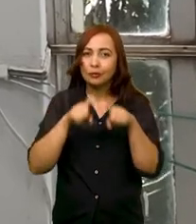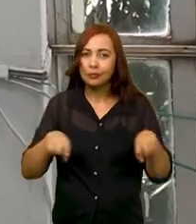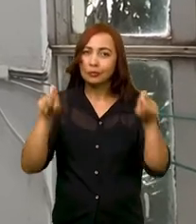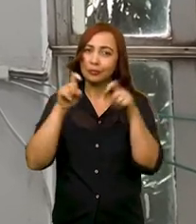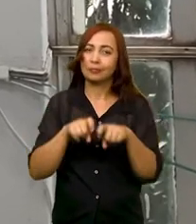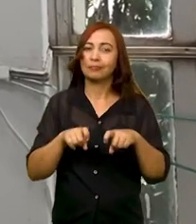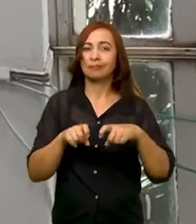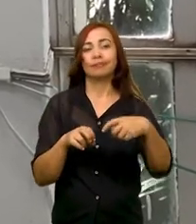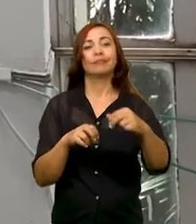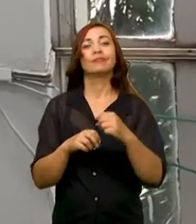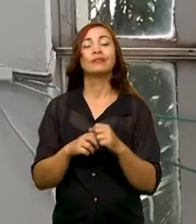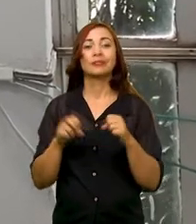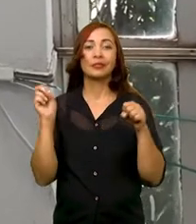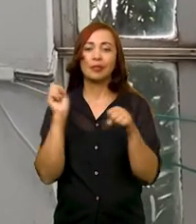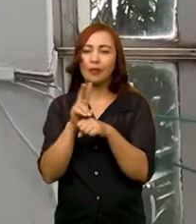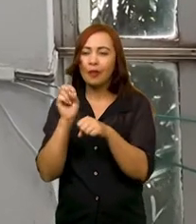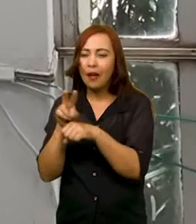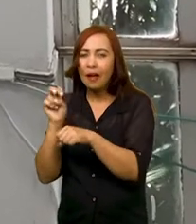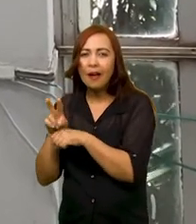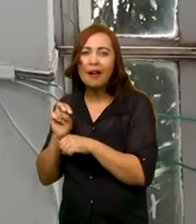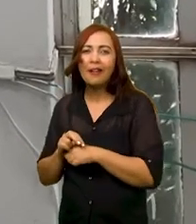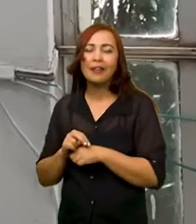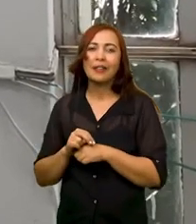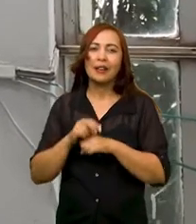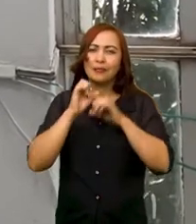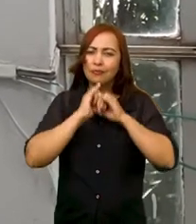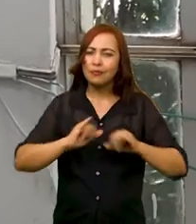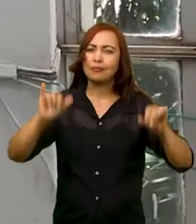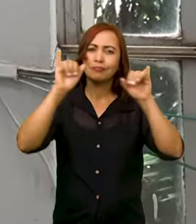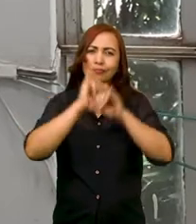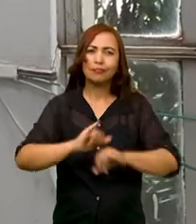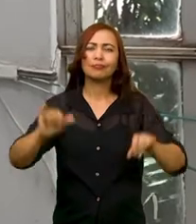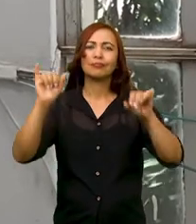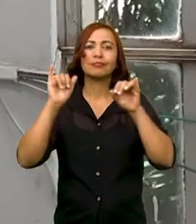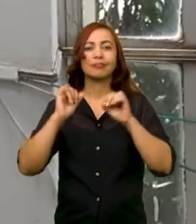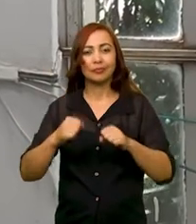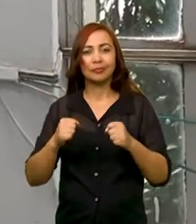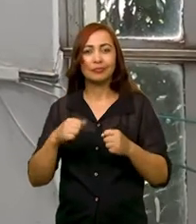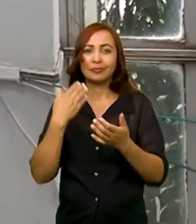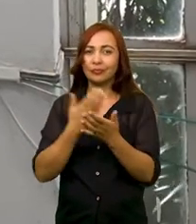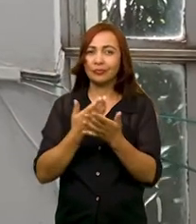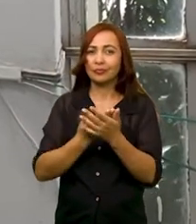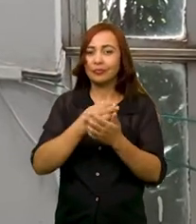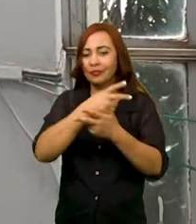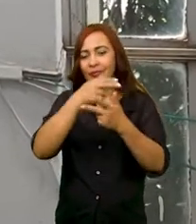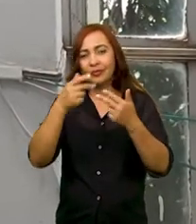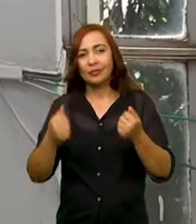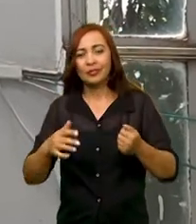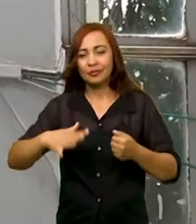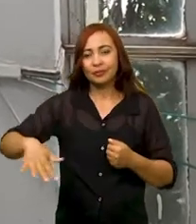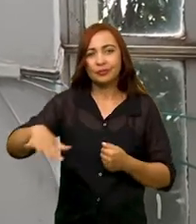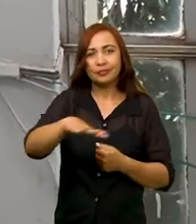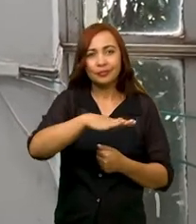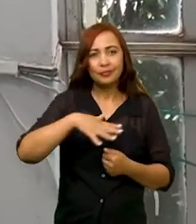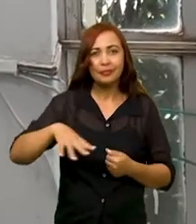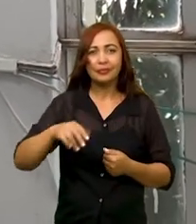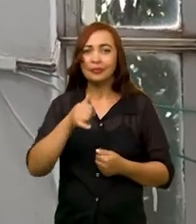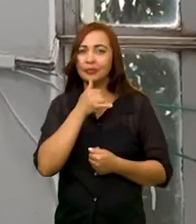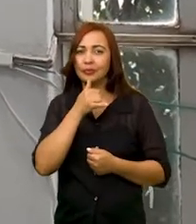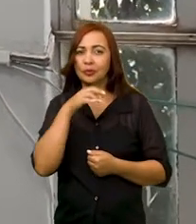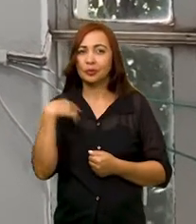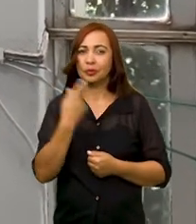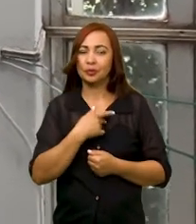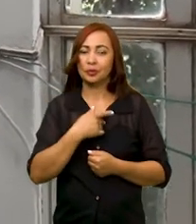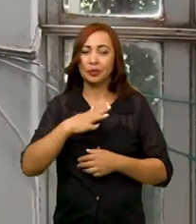básica, que é viralizar, engajar. Então, ele pode ser estudado nas mais diversas áreas, na administração,